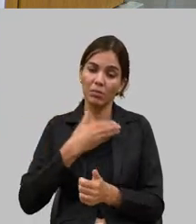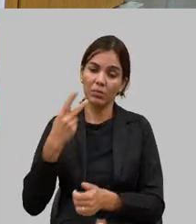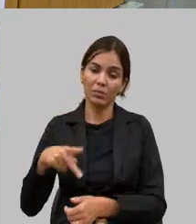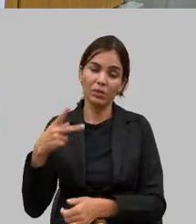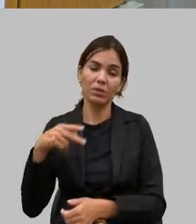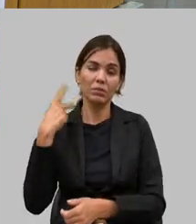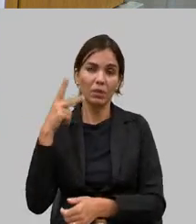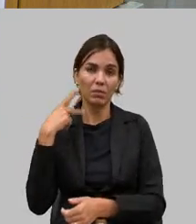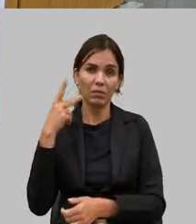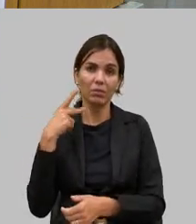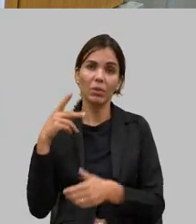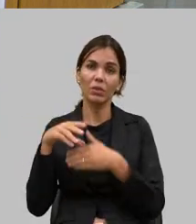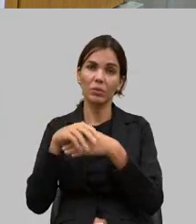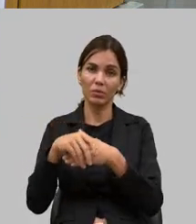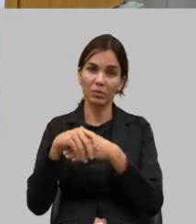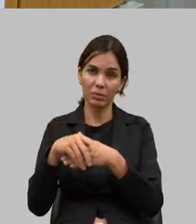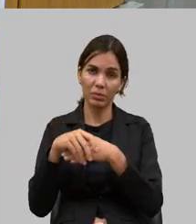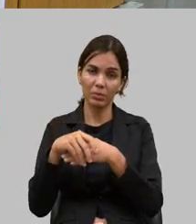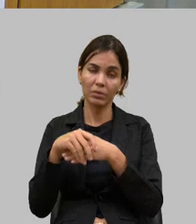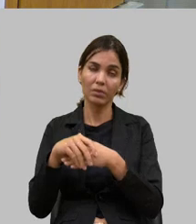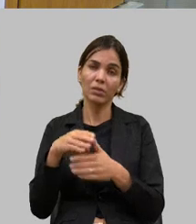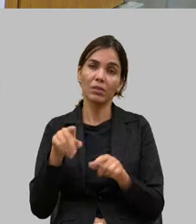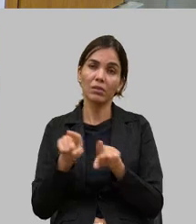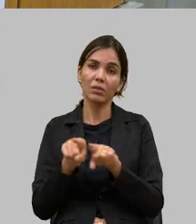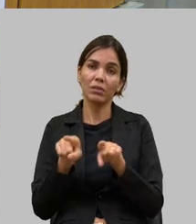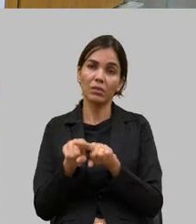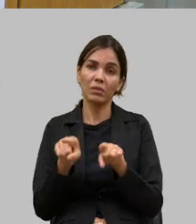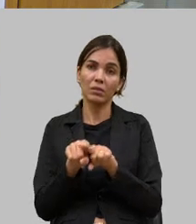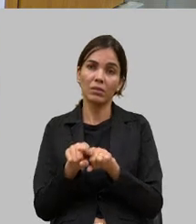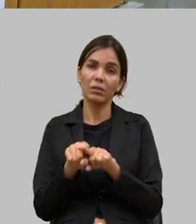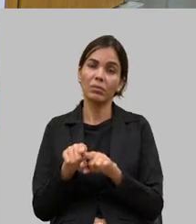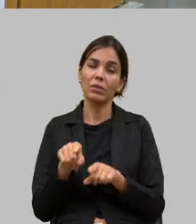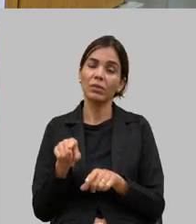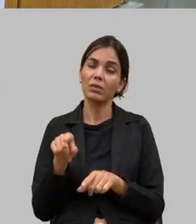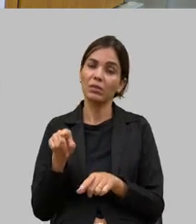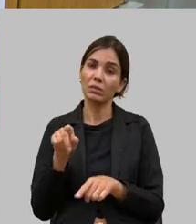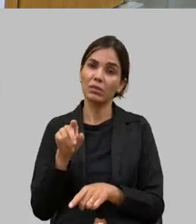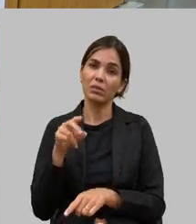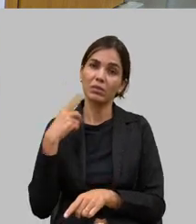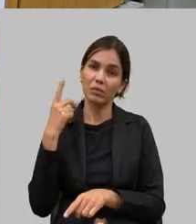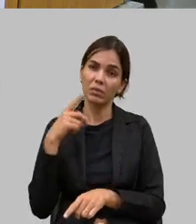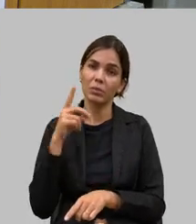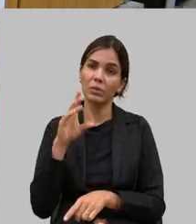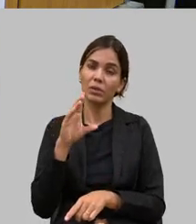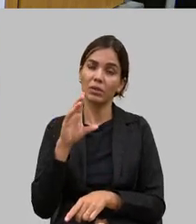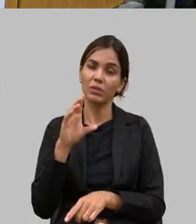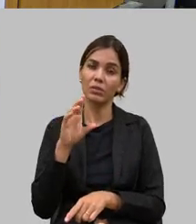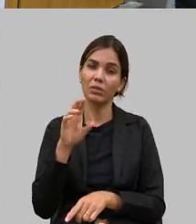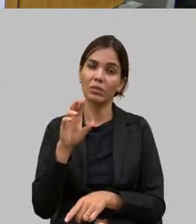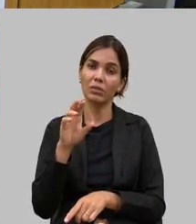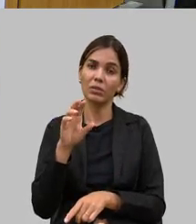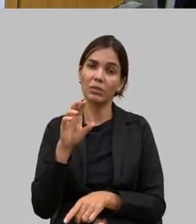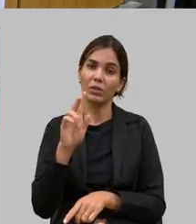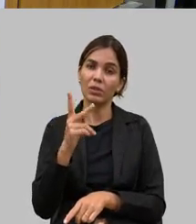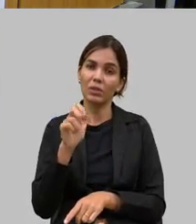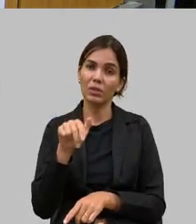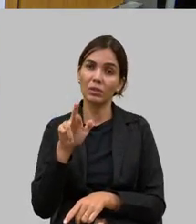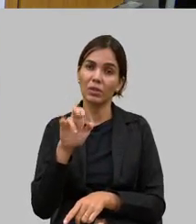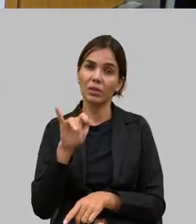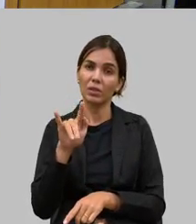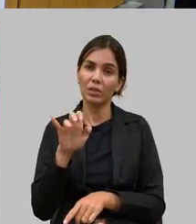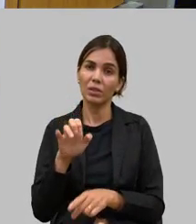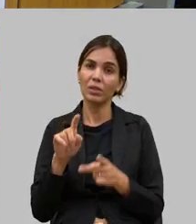cumprimentar aqui nosso colega deputado coronel Henrique deputado Amanda cumprimentar o senhor